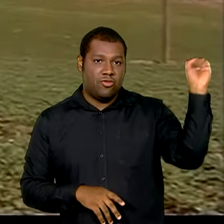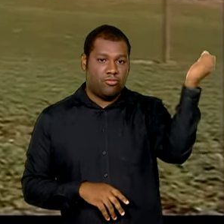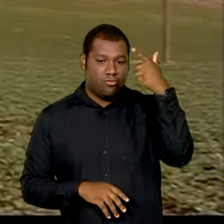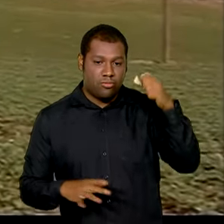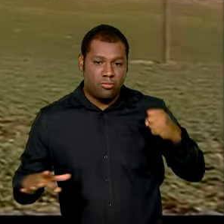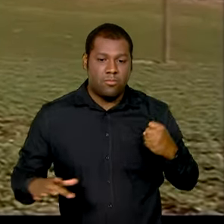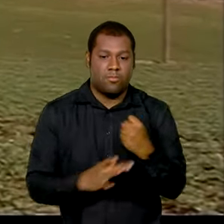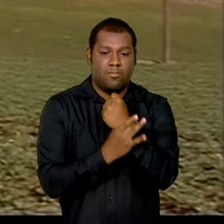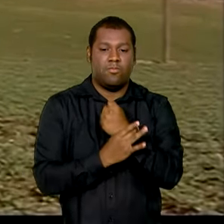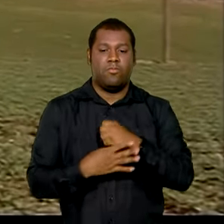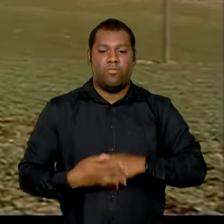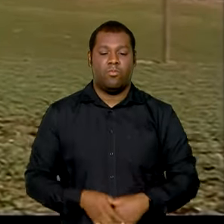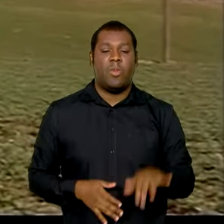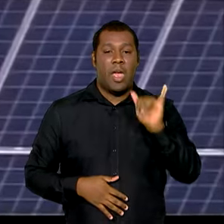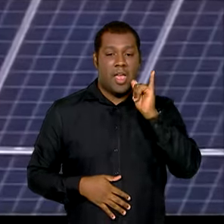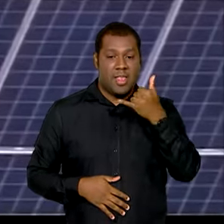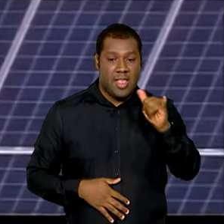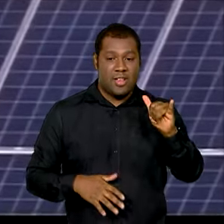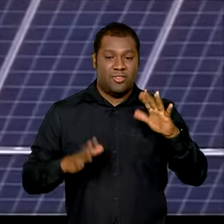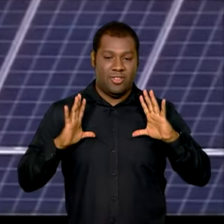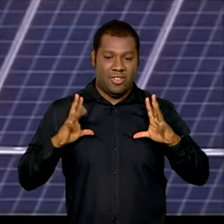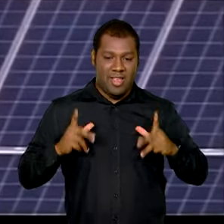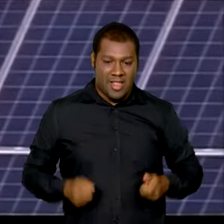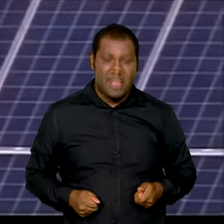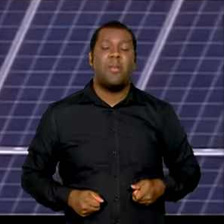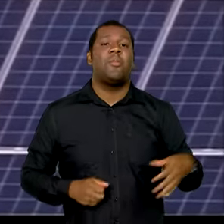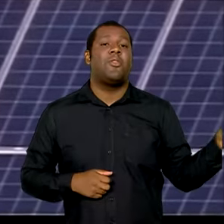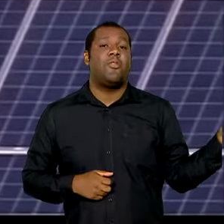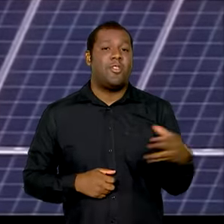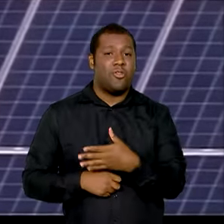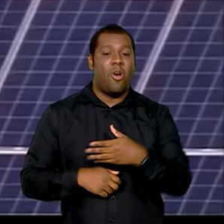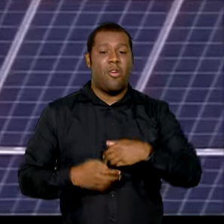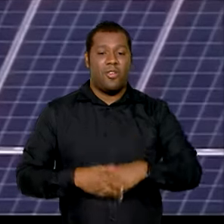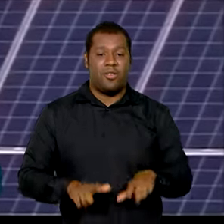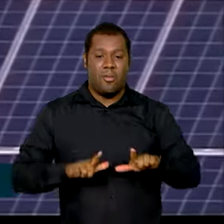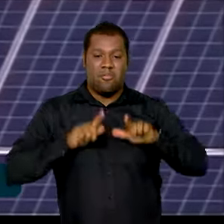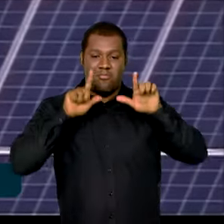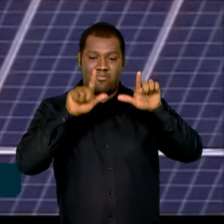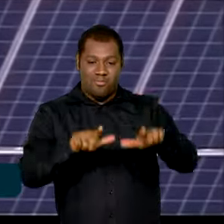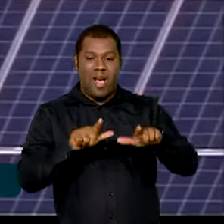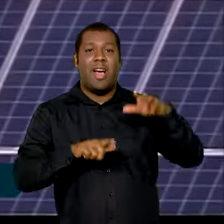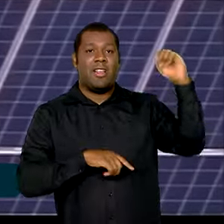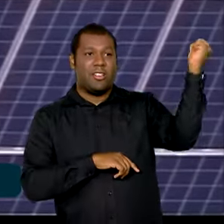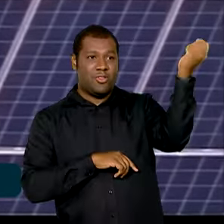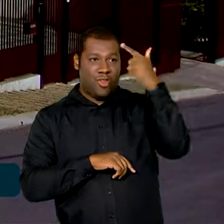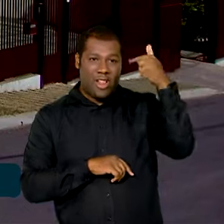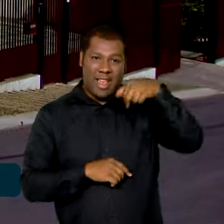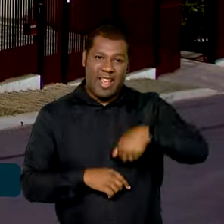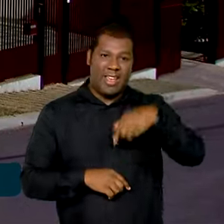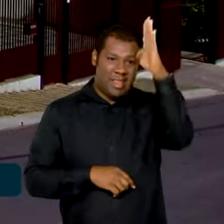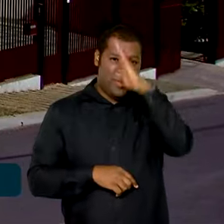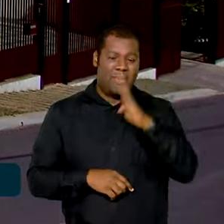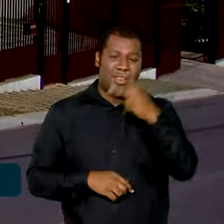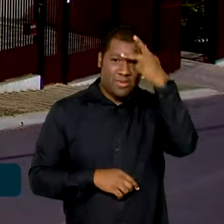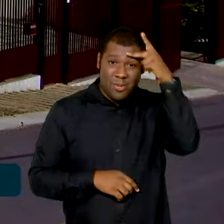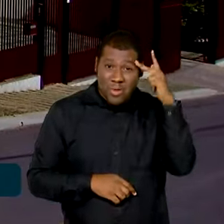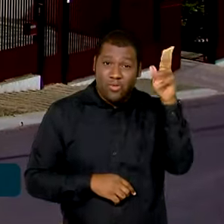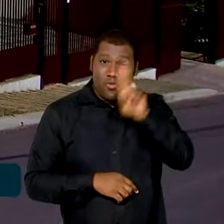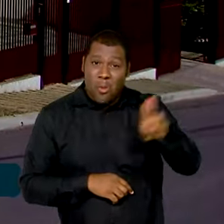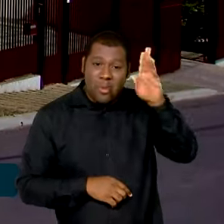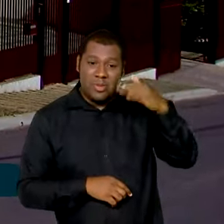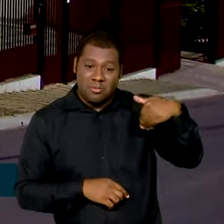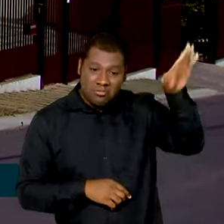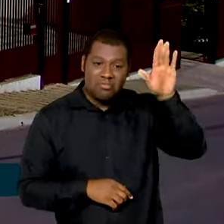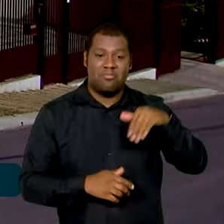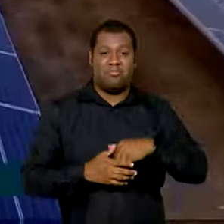Fonte de energia limpa e renovável, a placa solar tem sido cada vez mais utilizada no Brasil. Dentro de um sistema